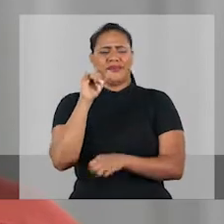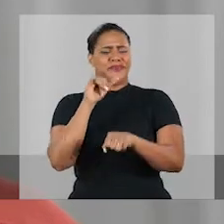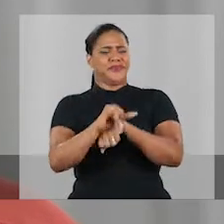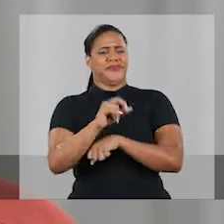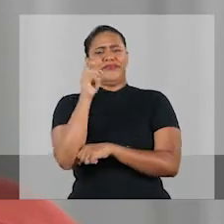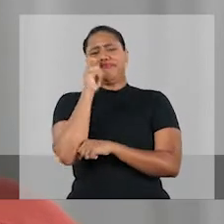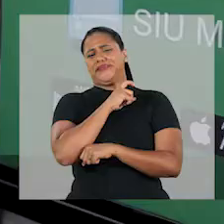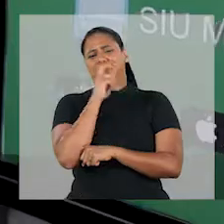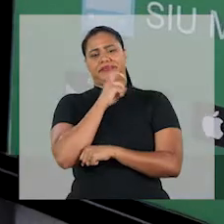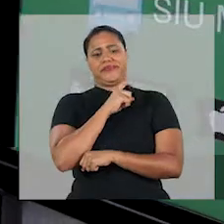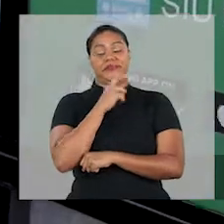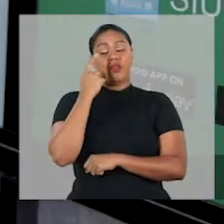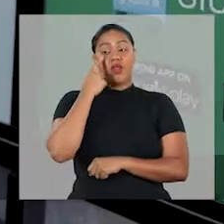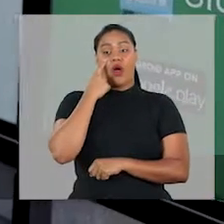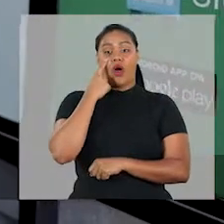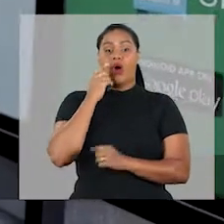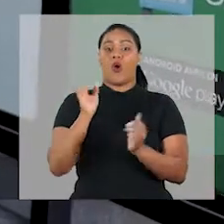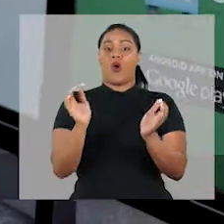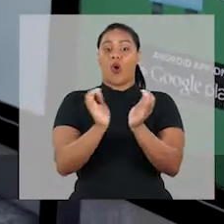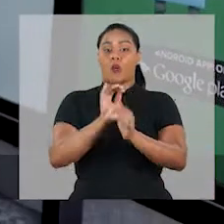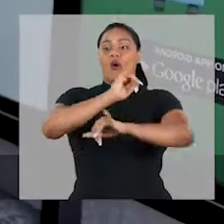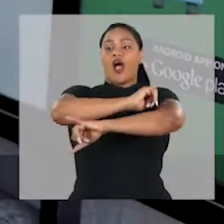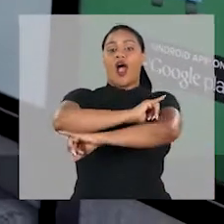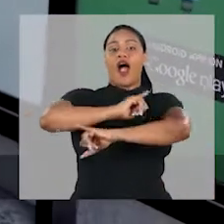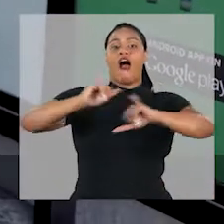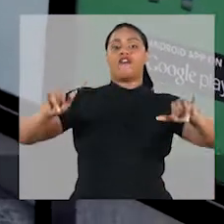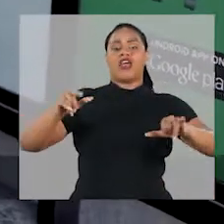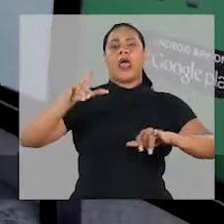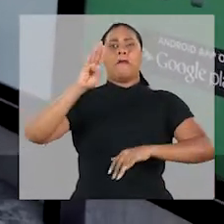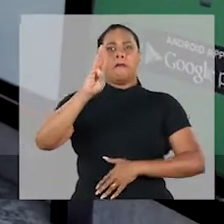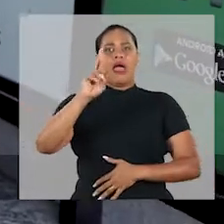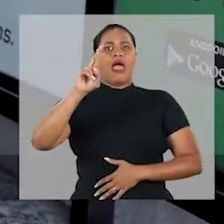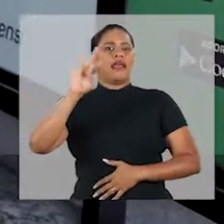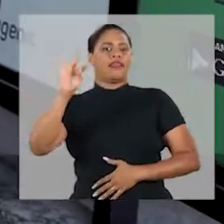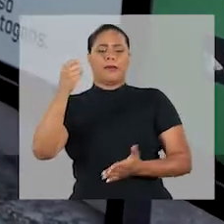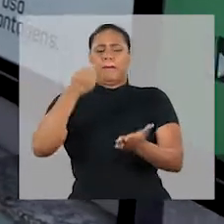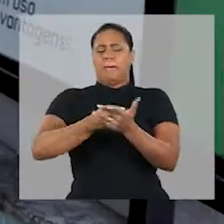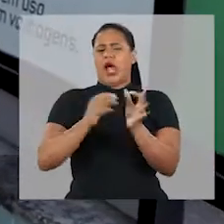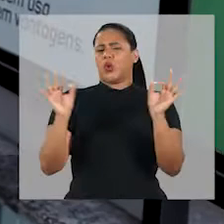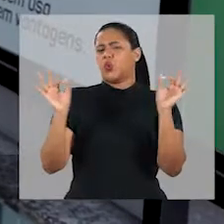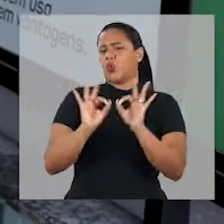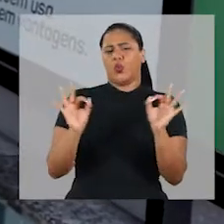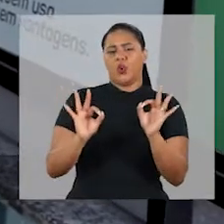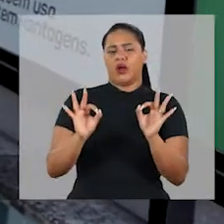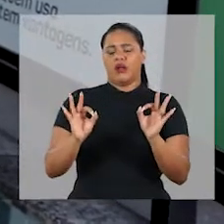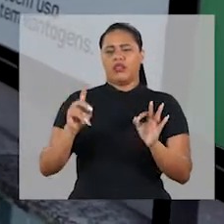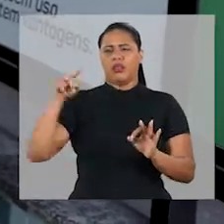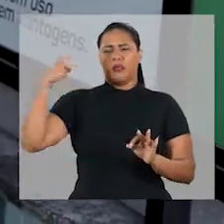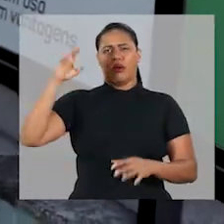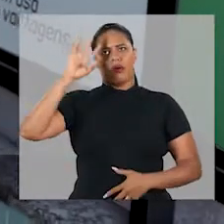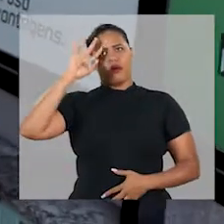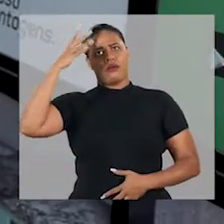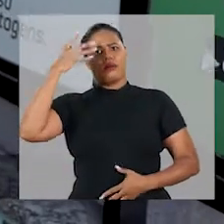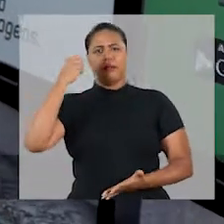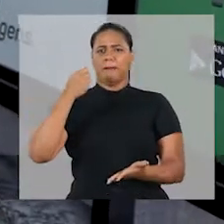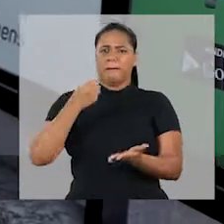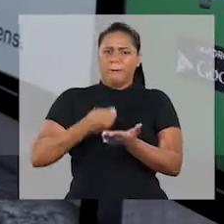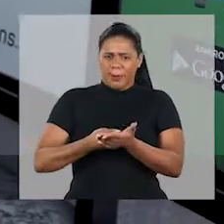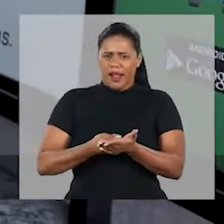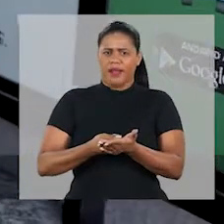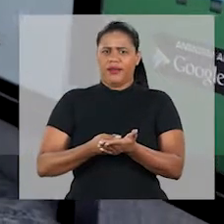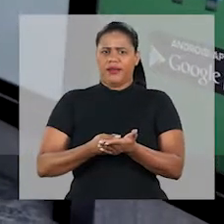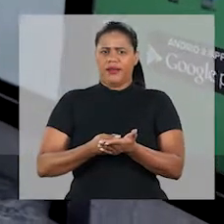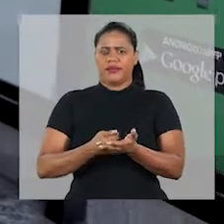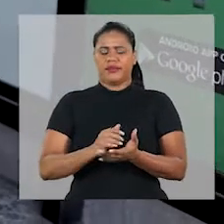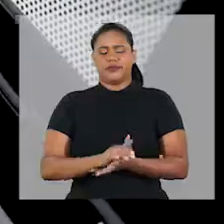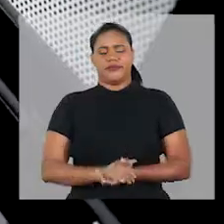é pura enganação. Inicialmente, o Velho Sistema anunciou que o BRT não iria cobrar tarifa a seus usuários, mas recuou em